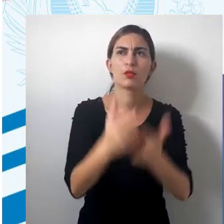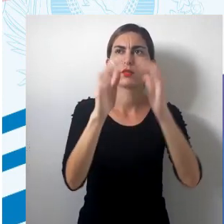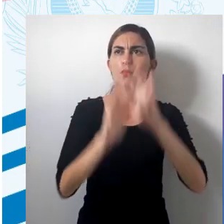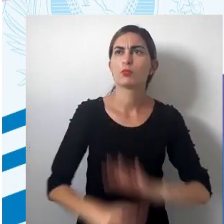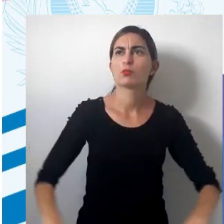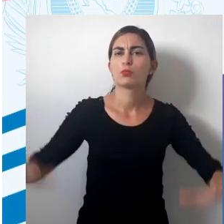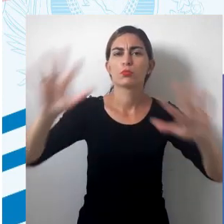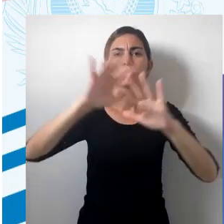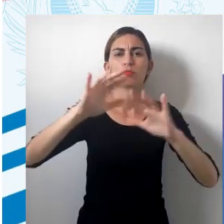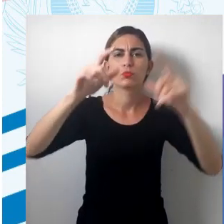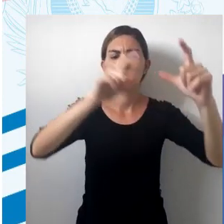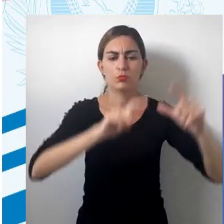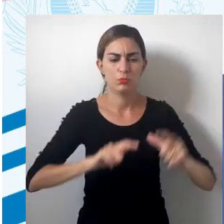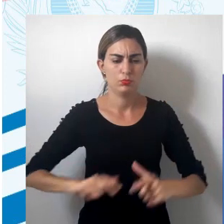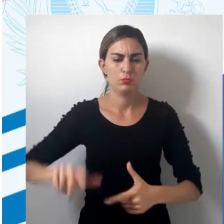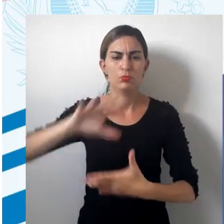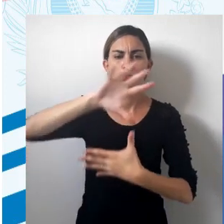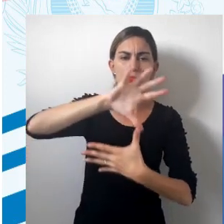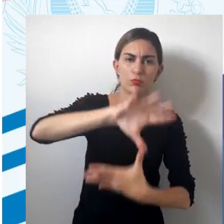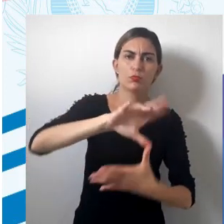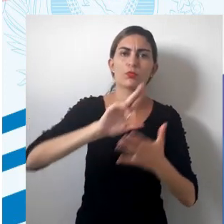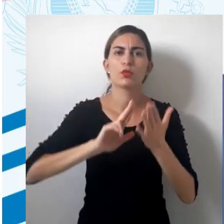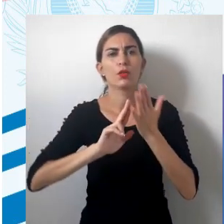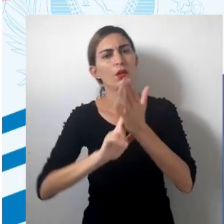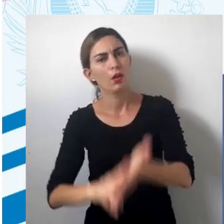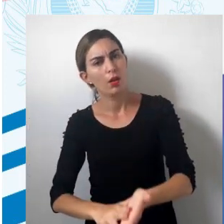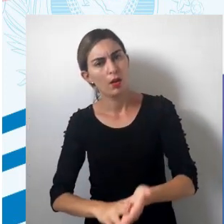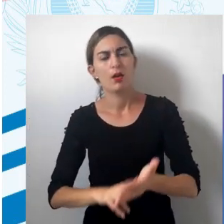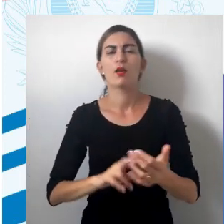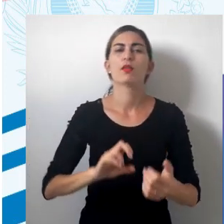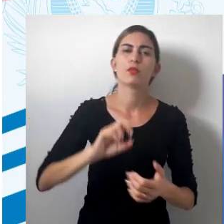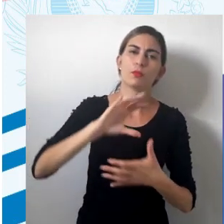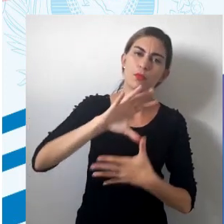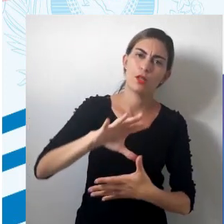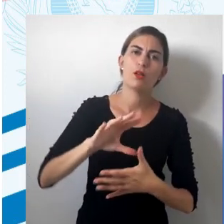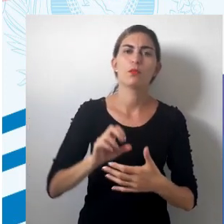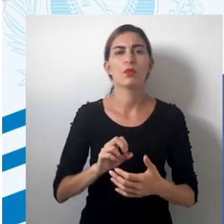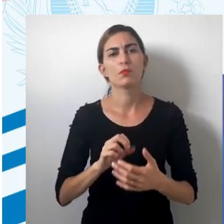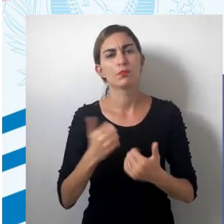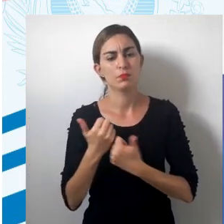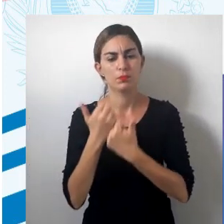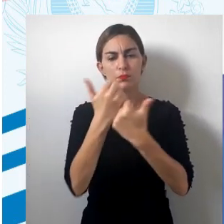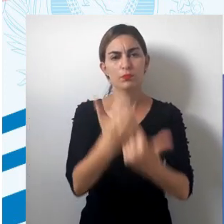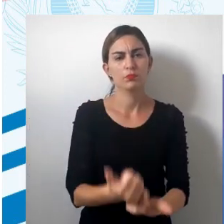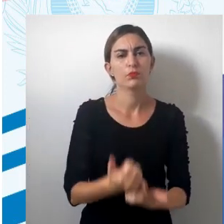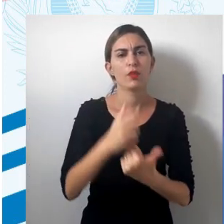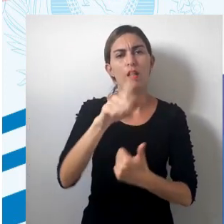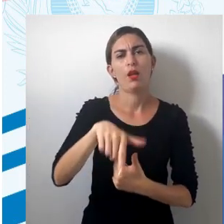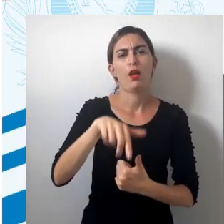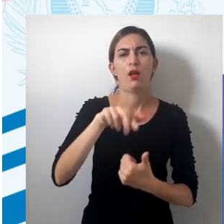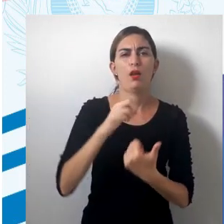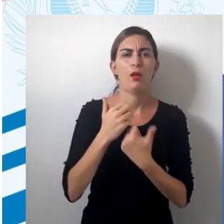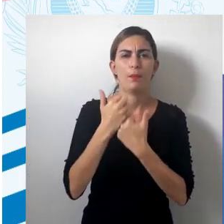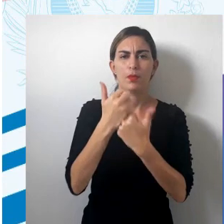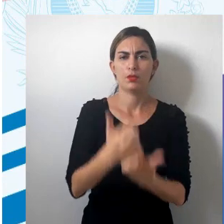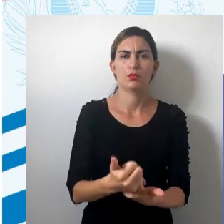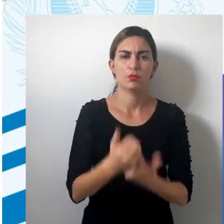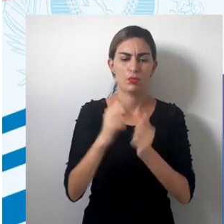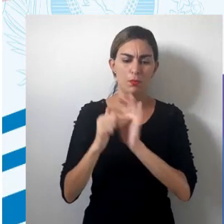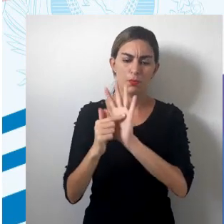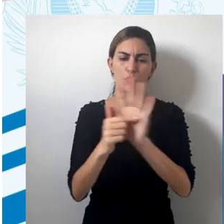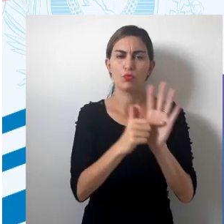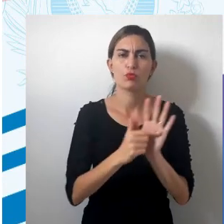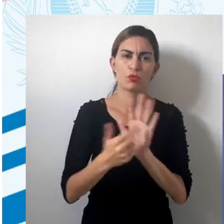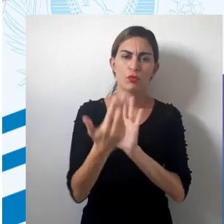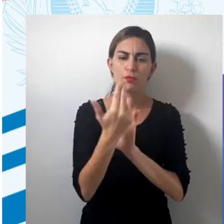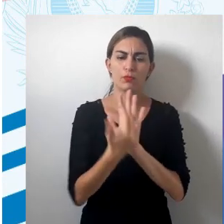espaço, não é? A carta, não é? Ou o mapa é a forma de representar esse espaço e